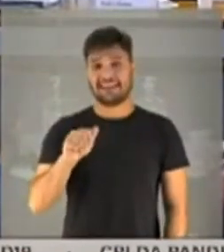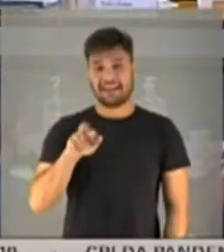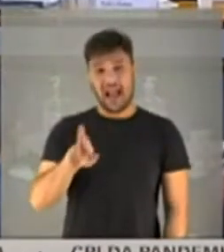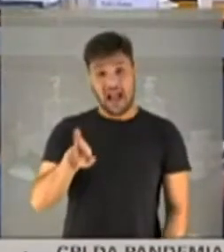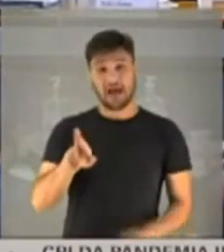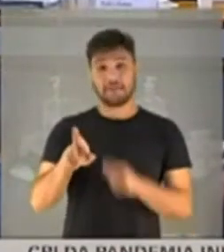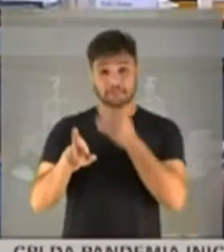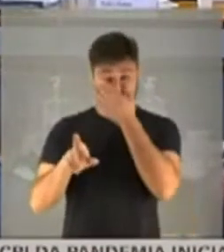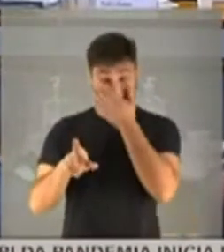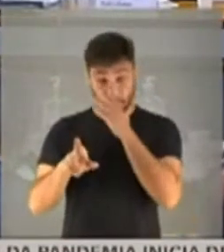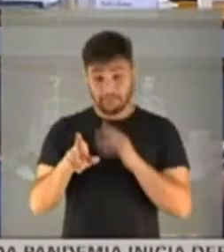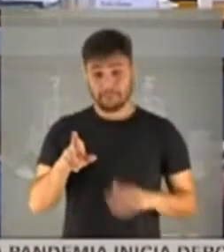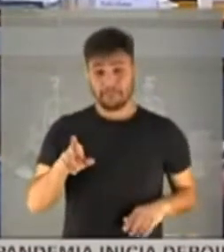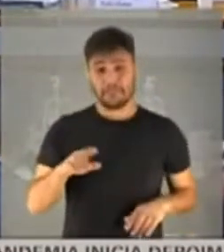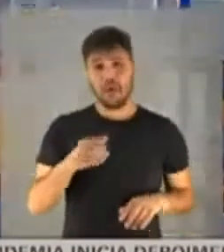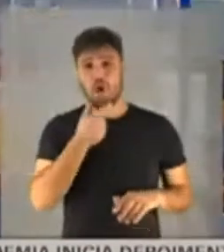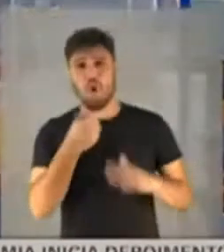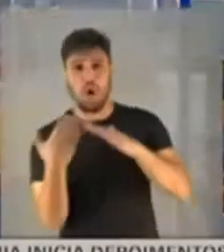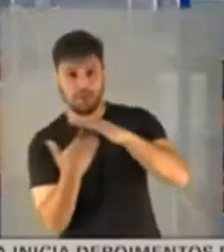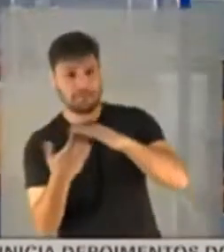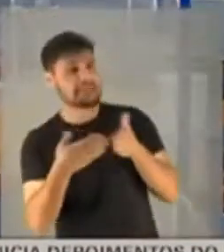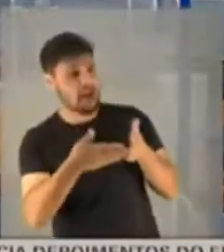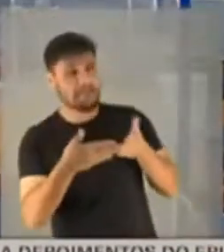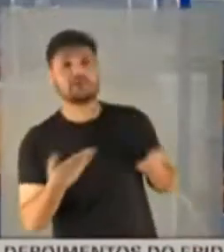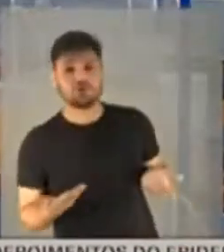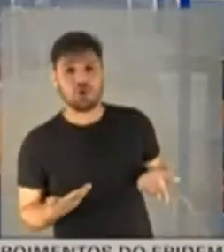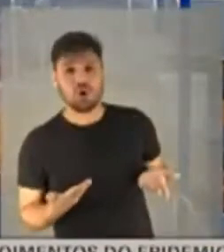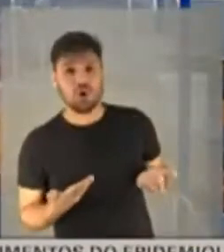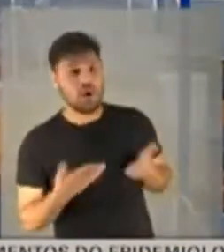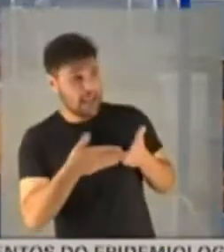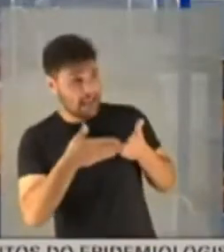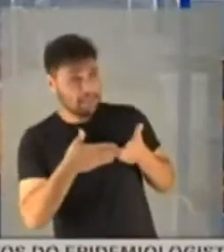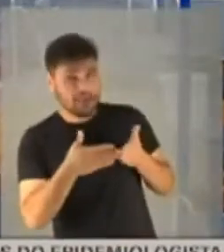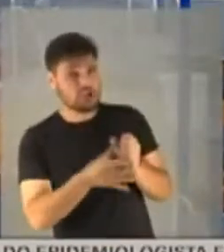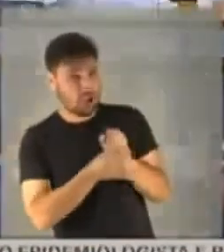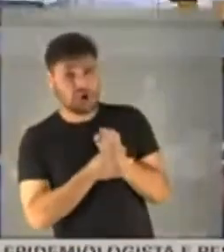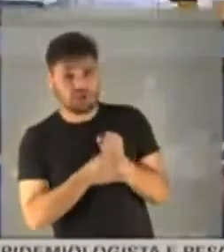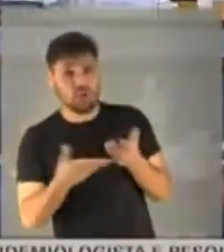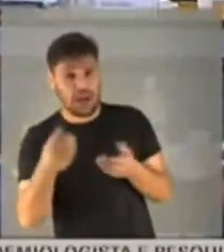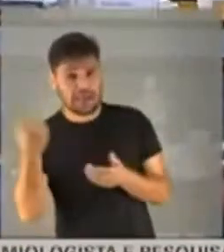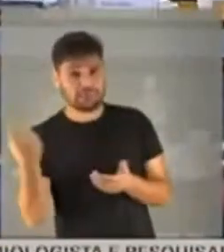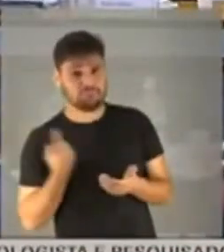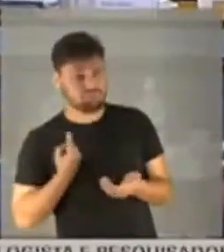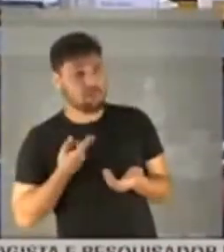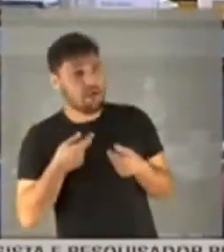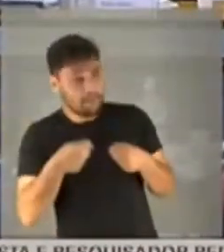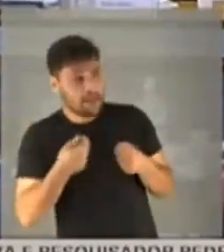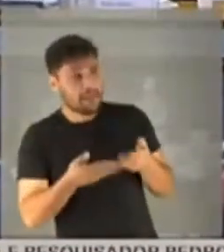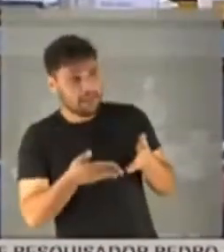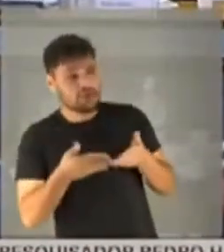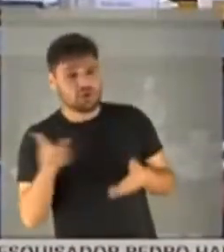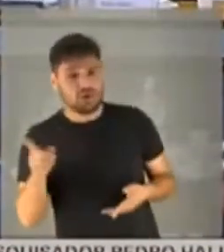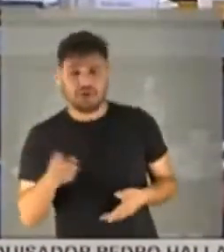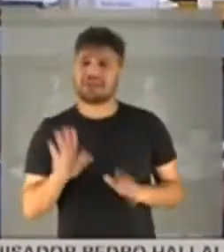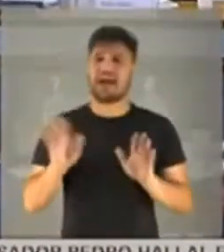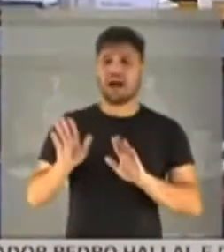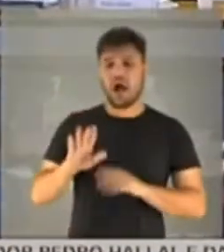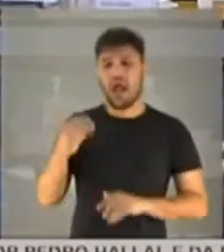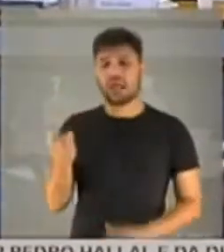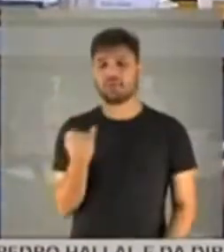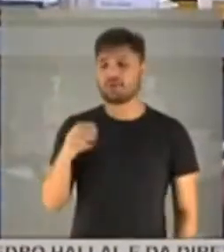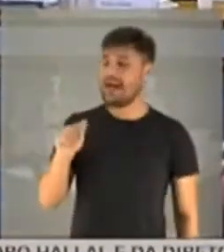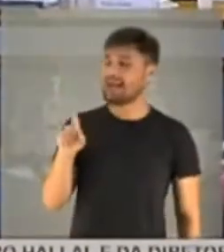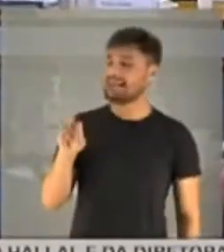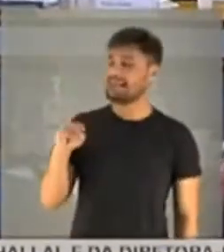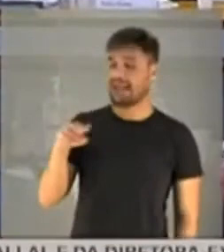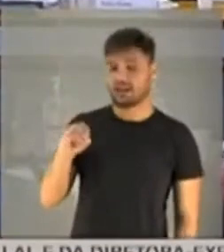essa testemunha empresário solicitou, que essa testemunha importante, como era importante o Adriano da